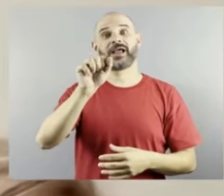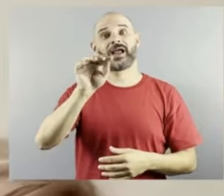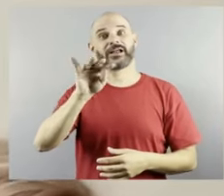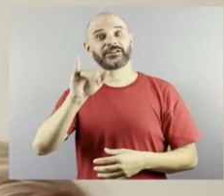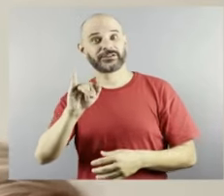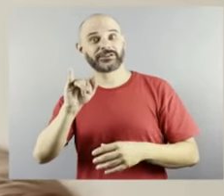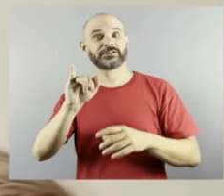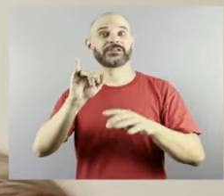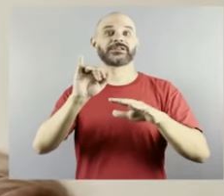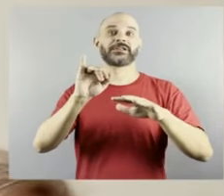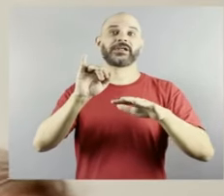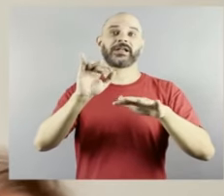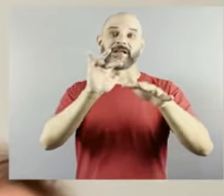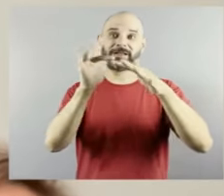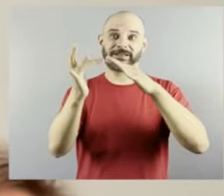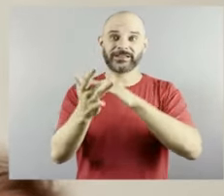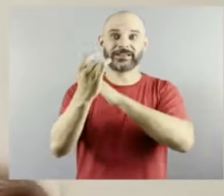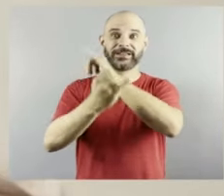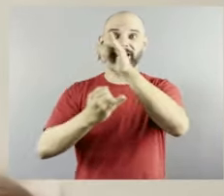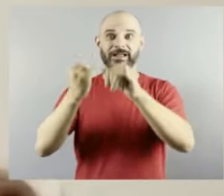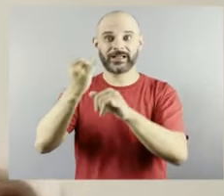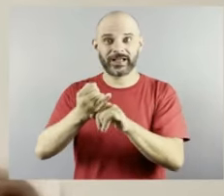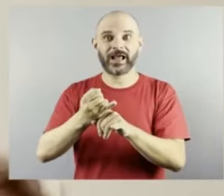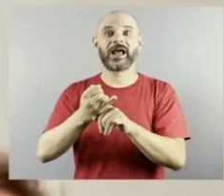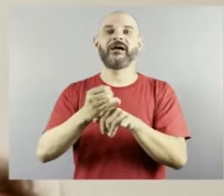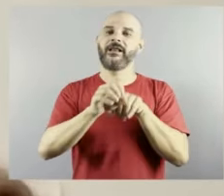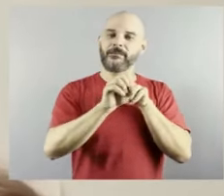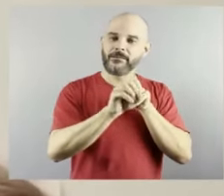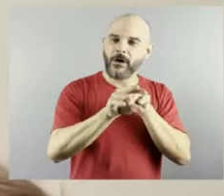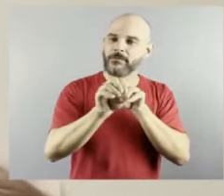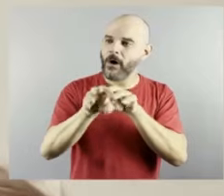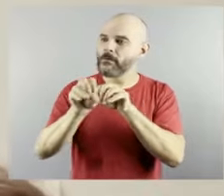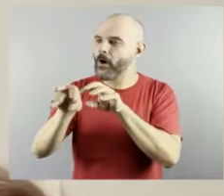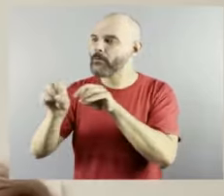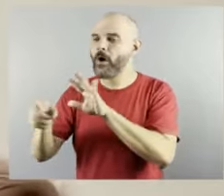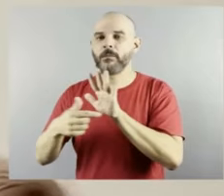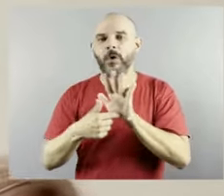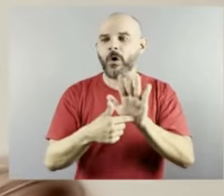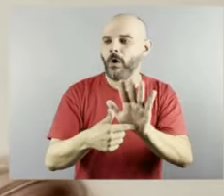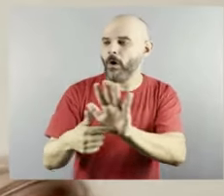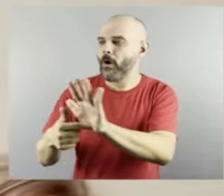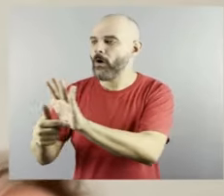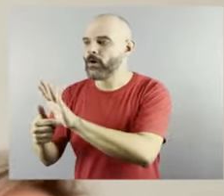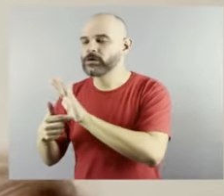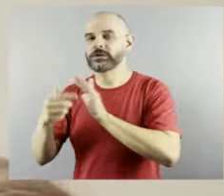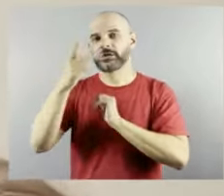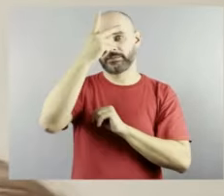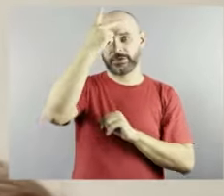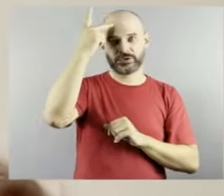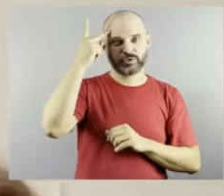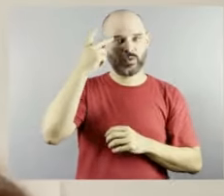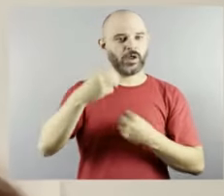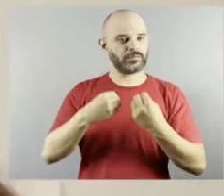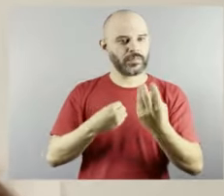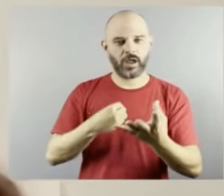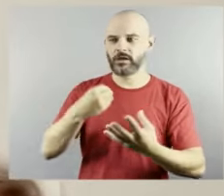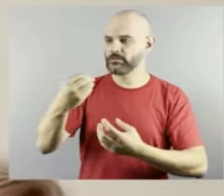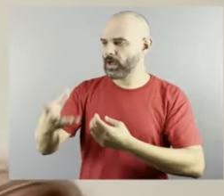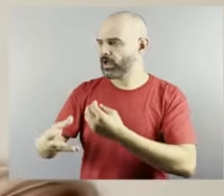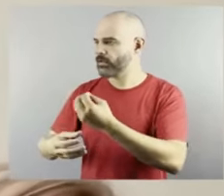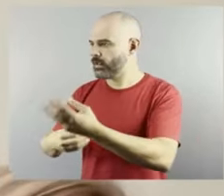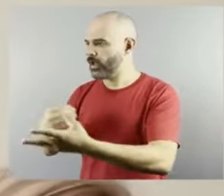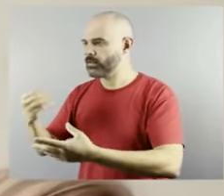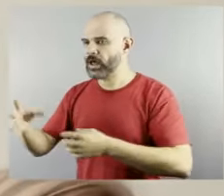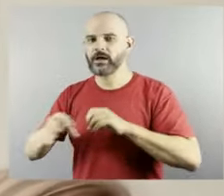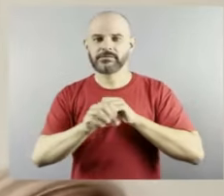o público dela. Então, devagarinho, ela vai dando as pílulas de informação tão necessárias. Então,